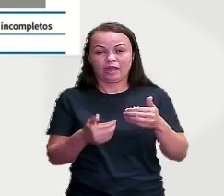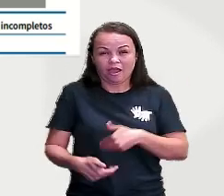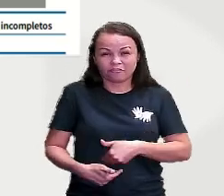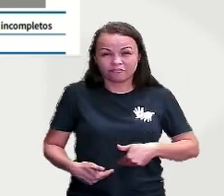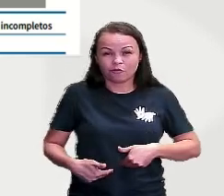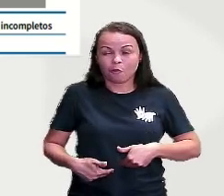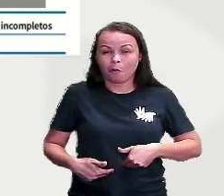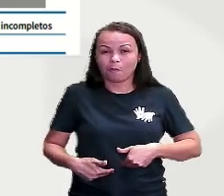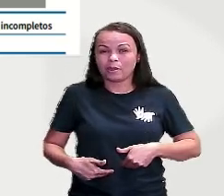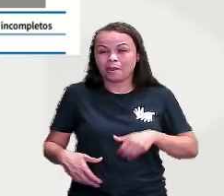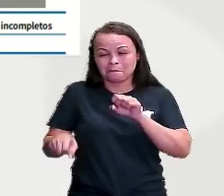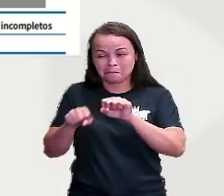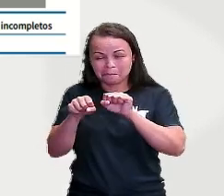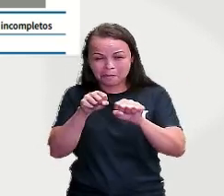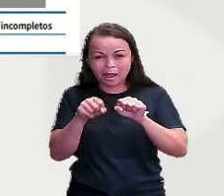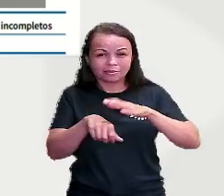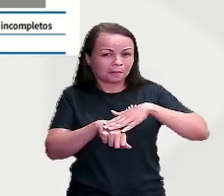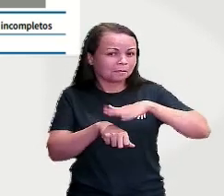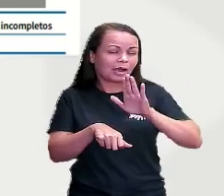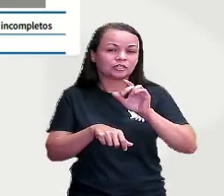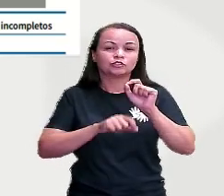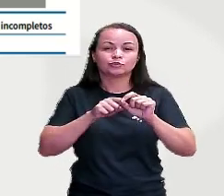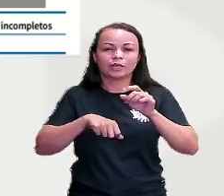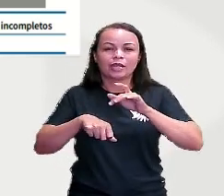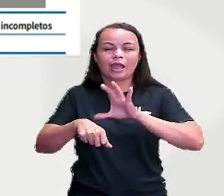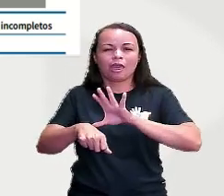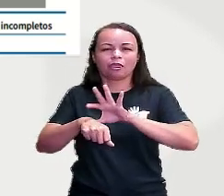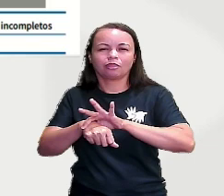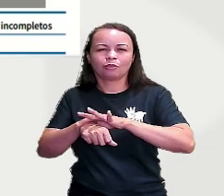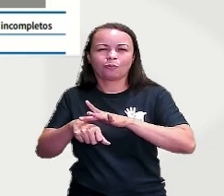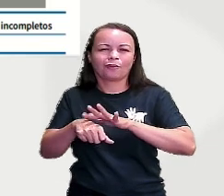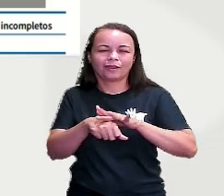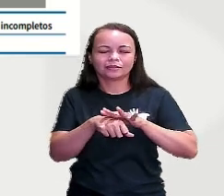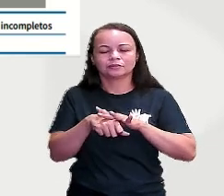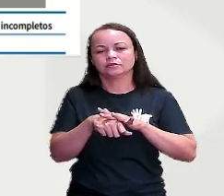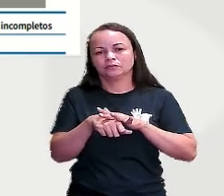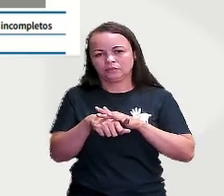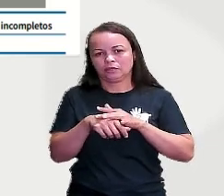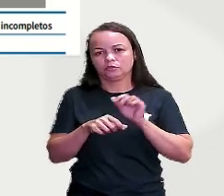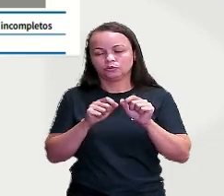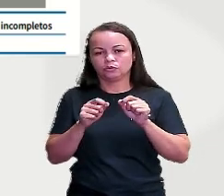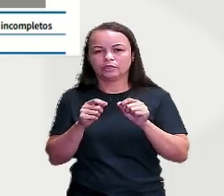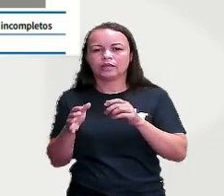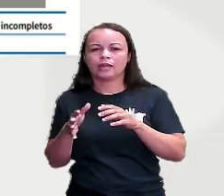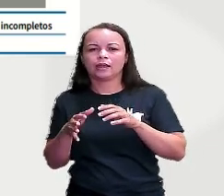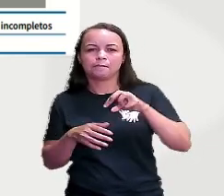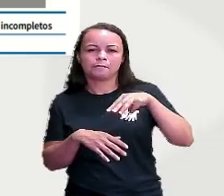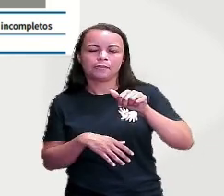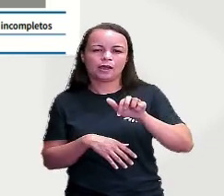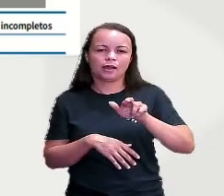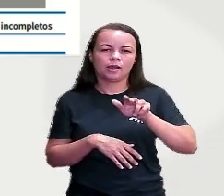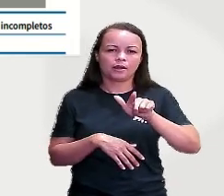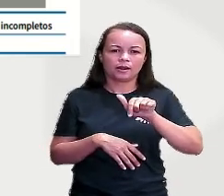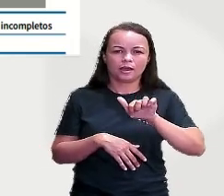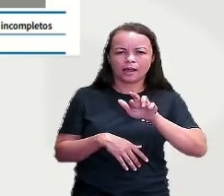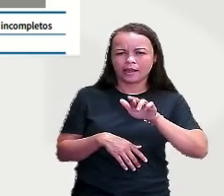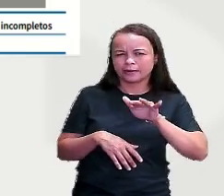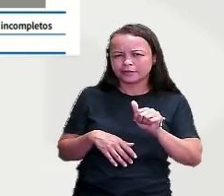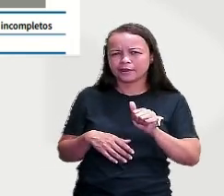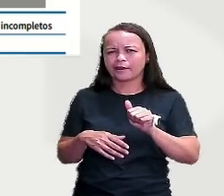malária e a tuberculose juntas. Uma criança morre de fome a cada 4 segundos.